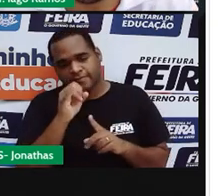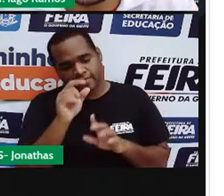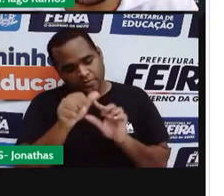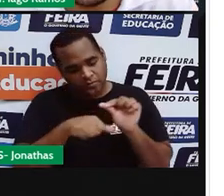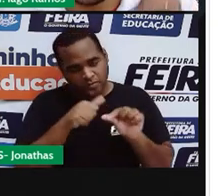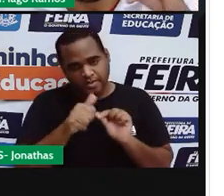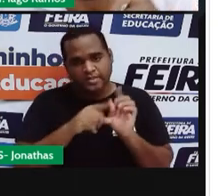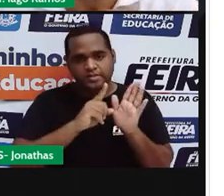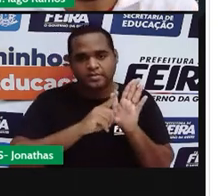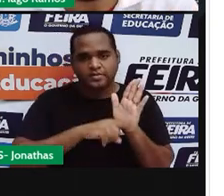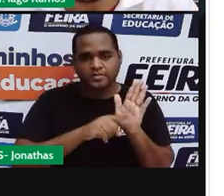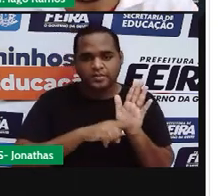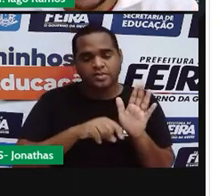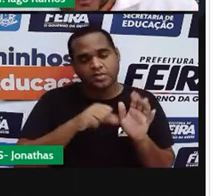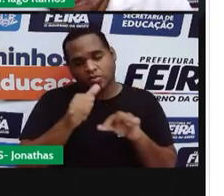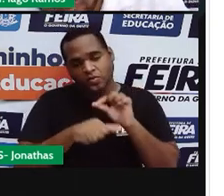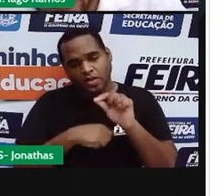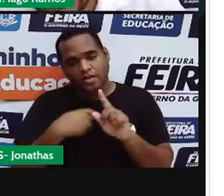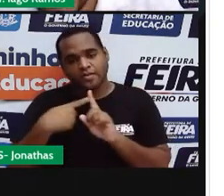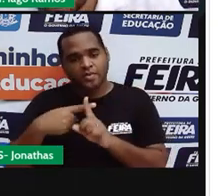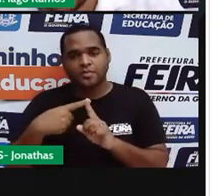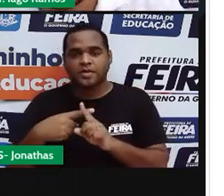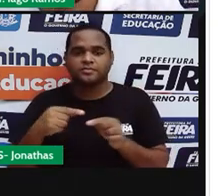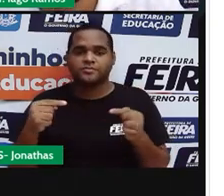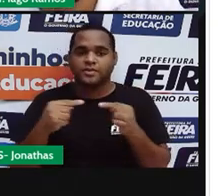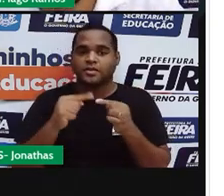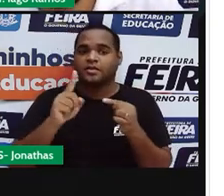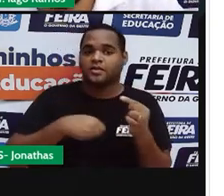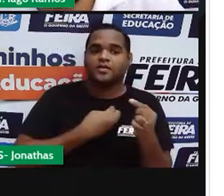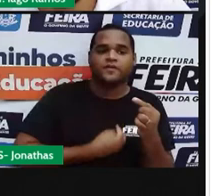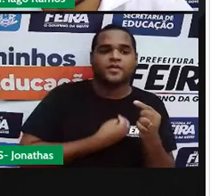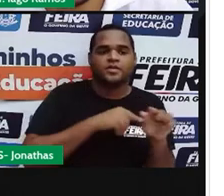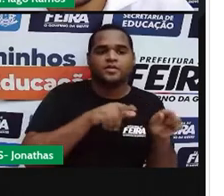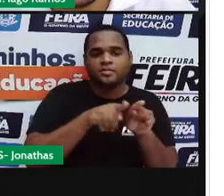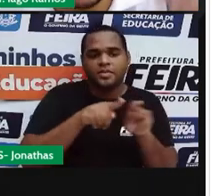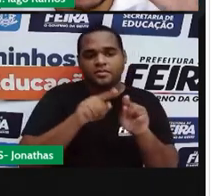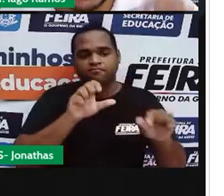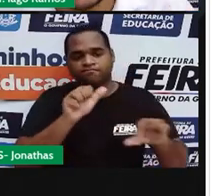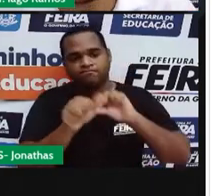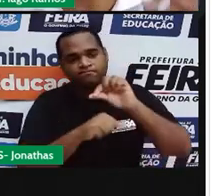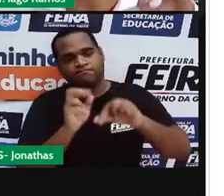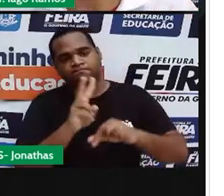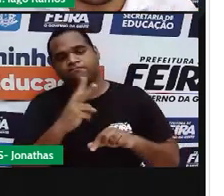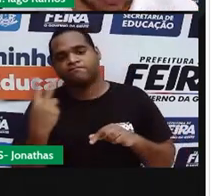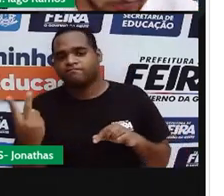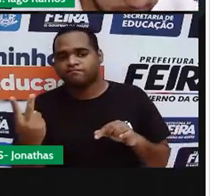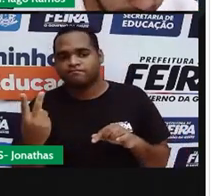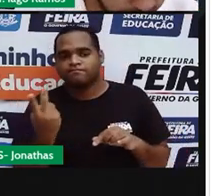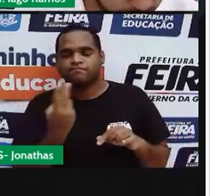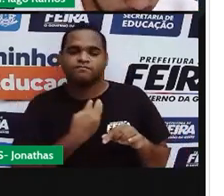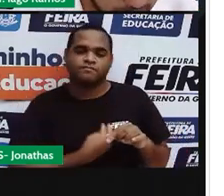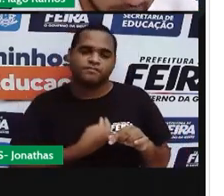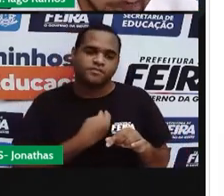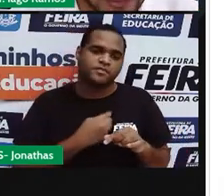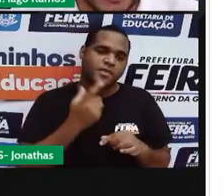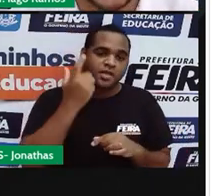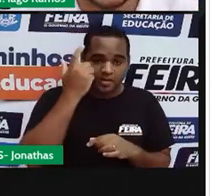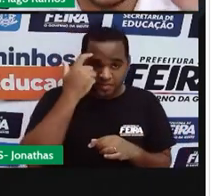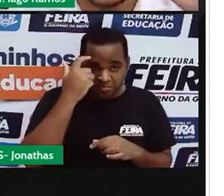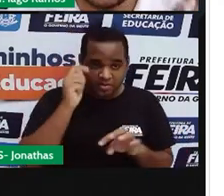positivo, também pensa no oposto. Subtrair um número positivo,